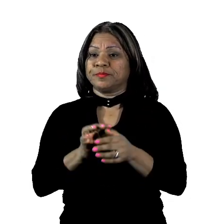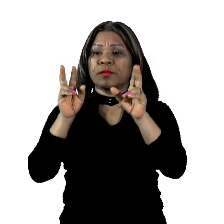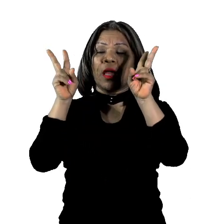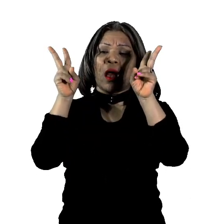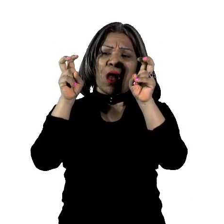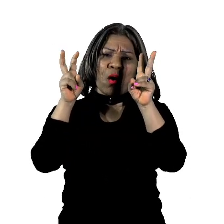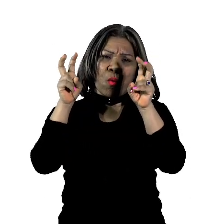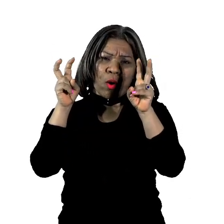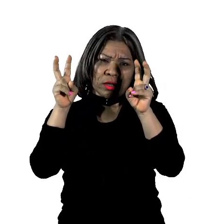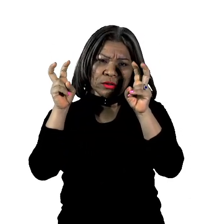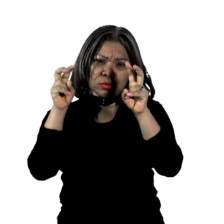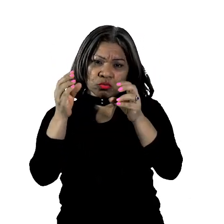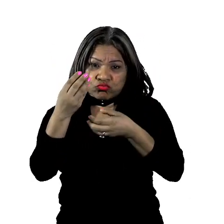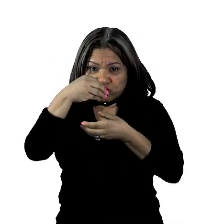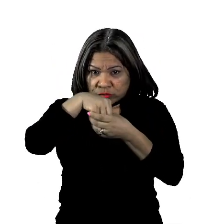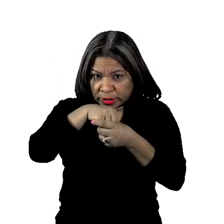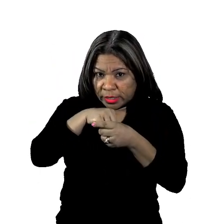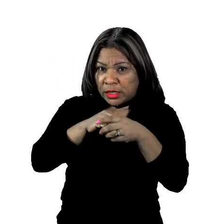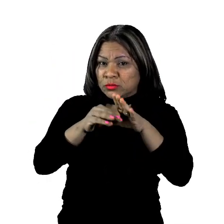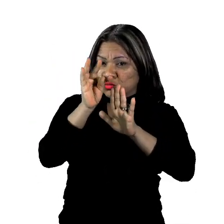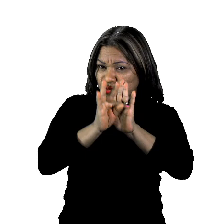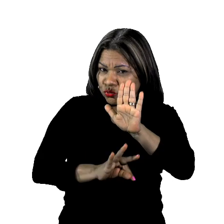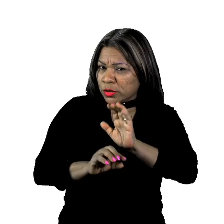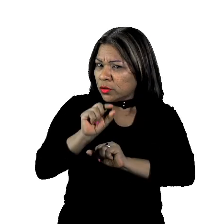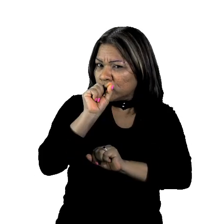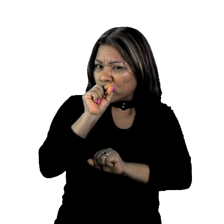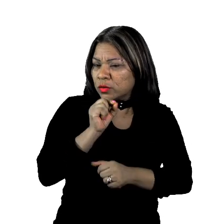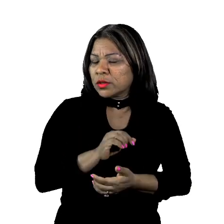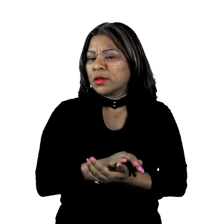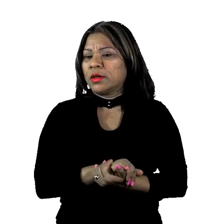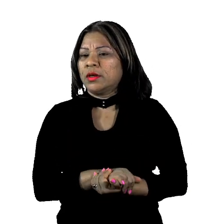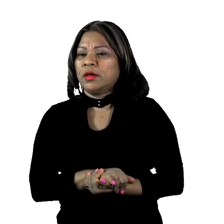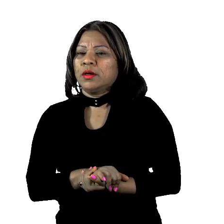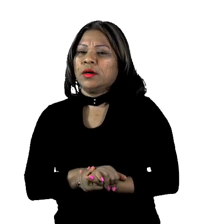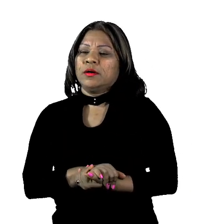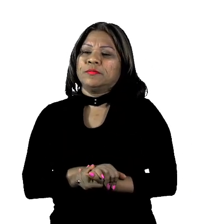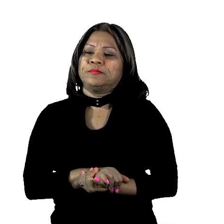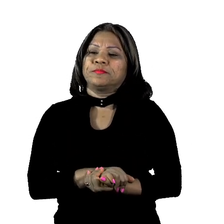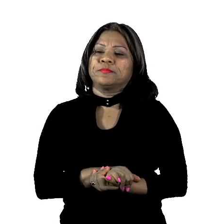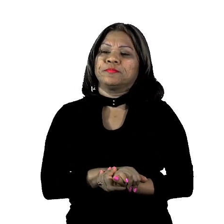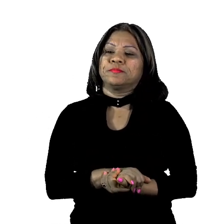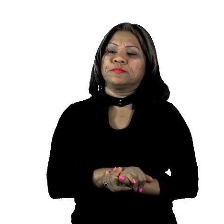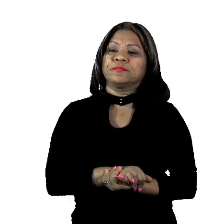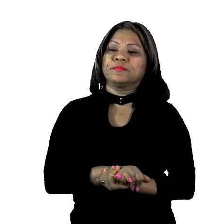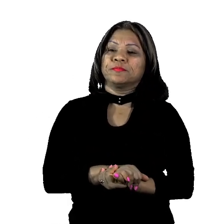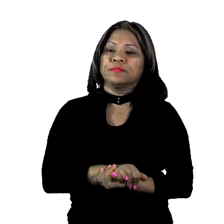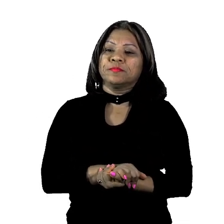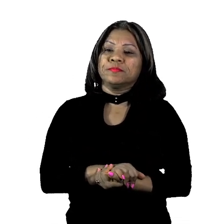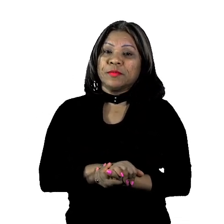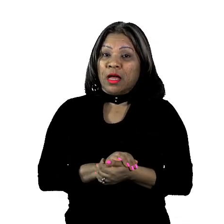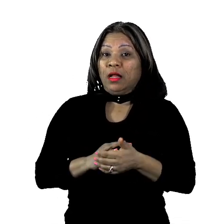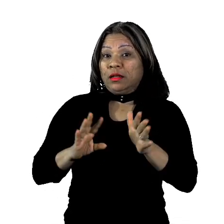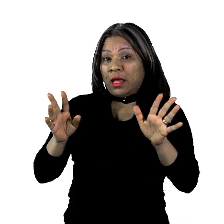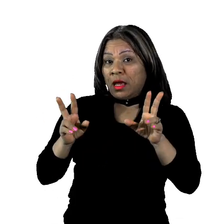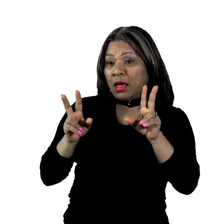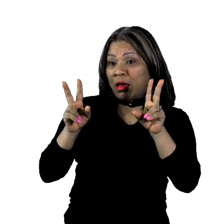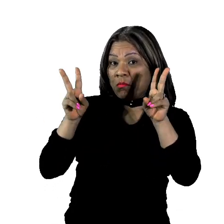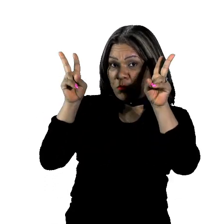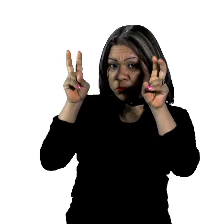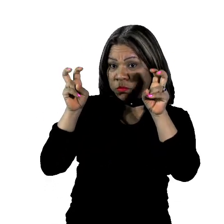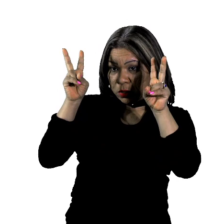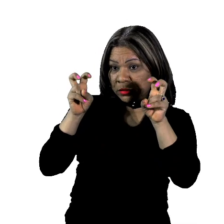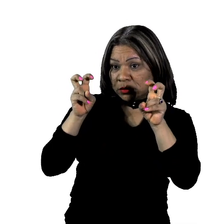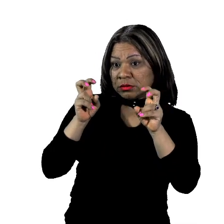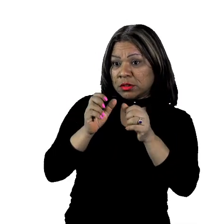abordado no texto foi? O texto, esse texto de divulgação científica, ele abordou um